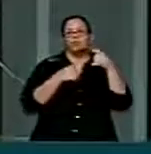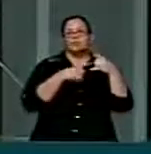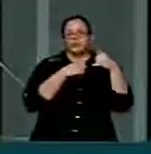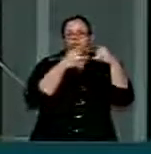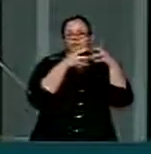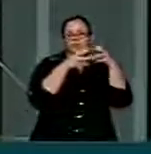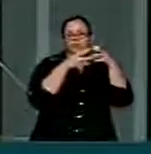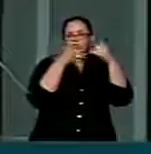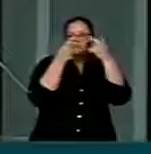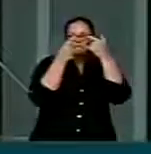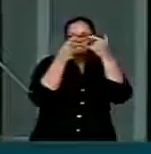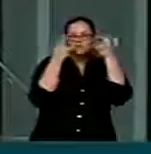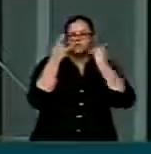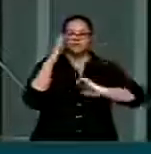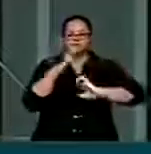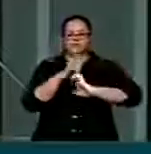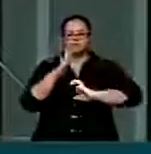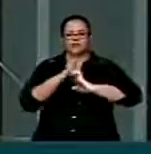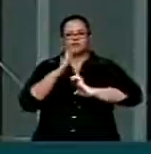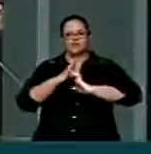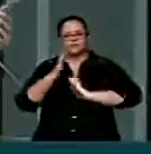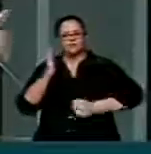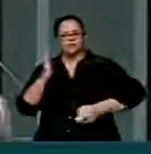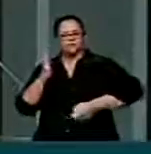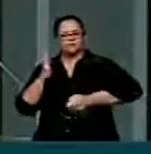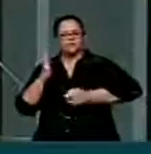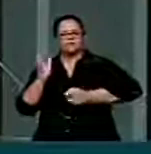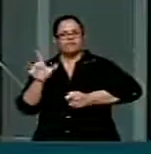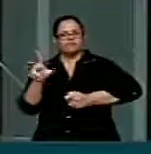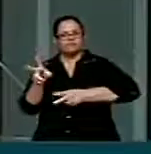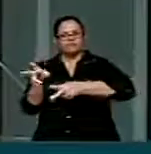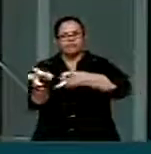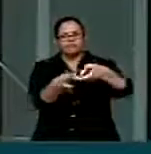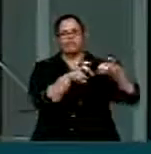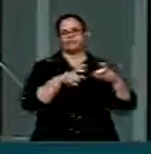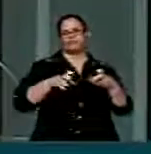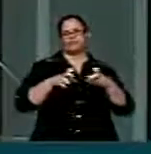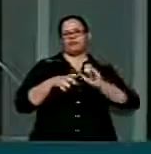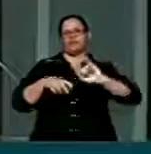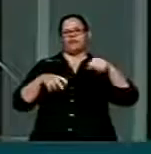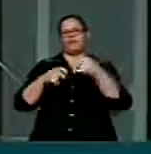empresários que se aproveitam de momentos